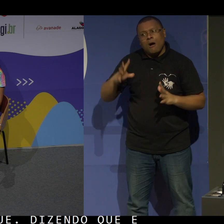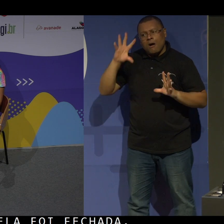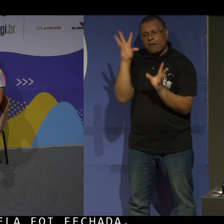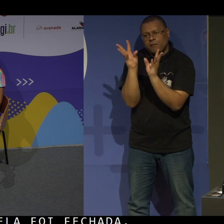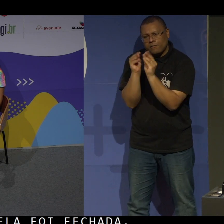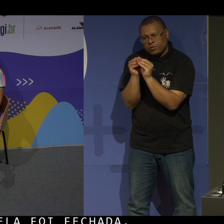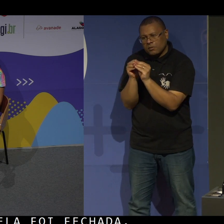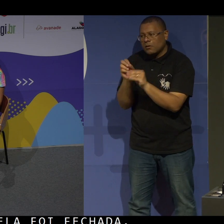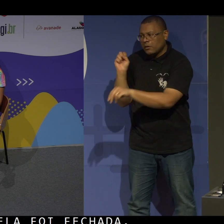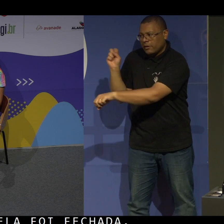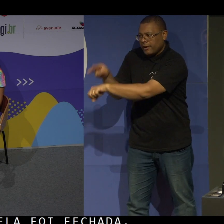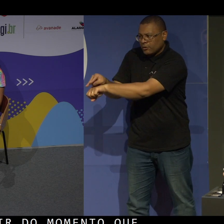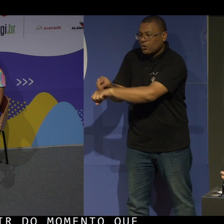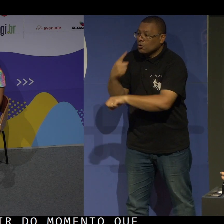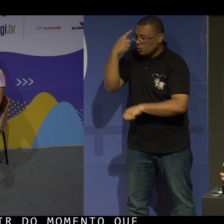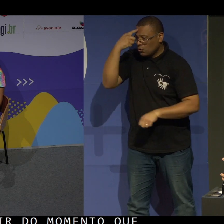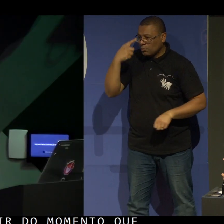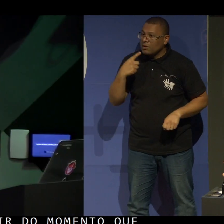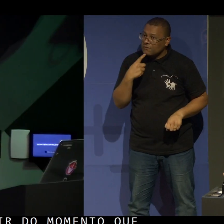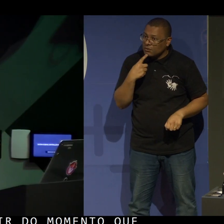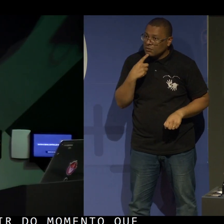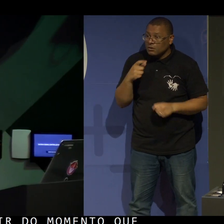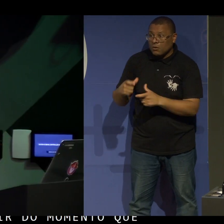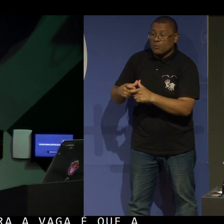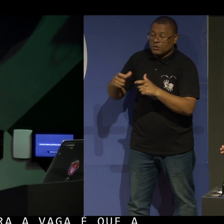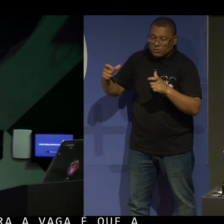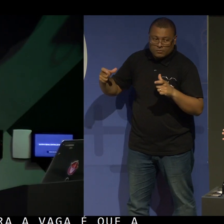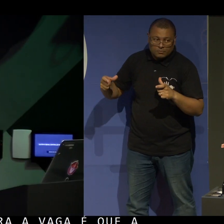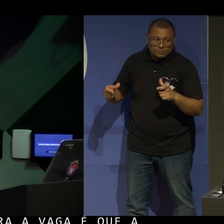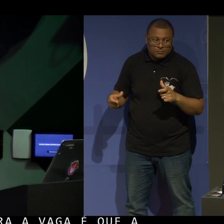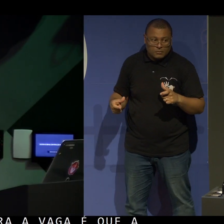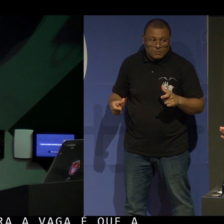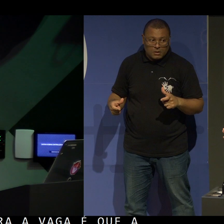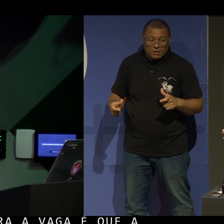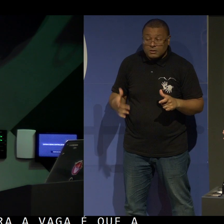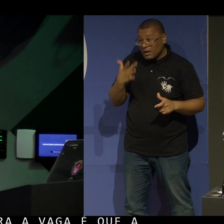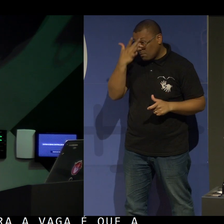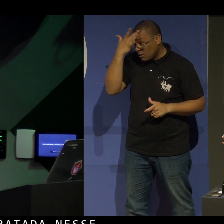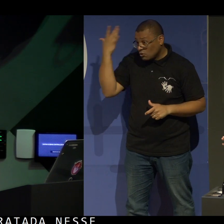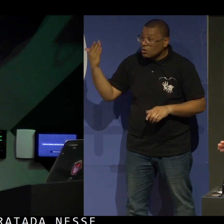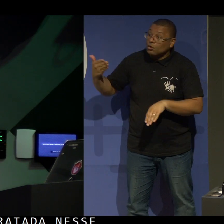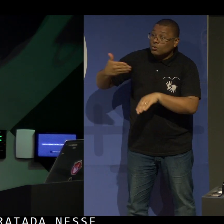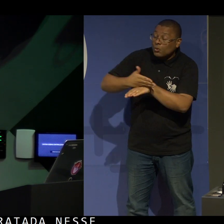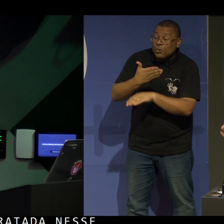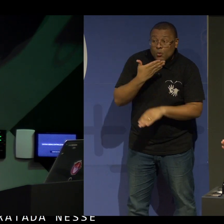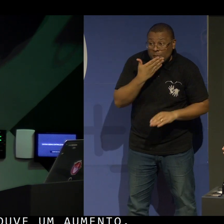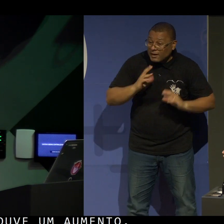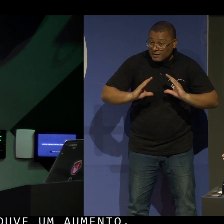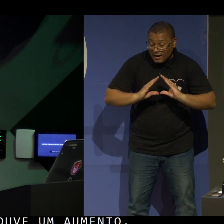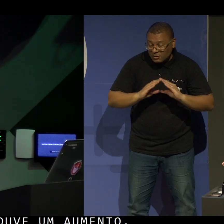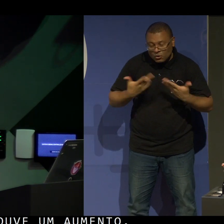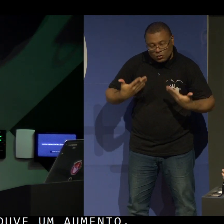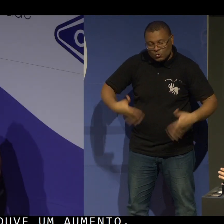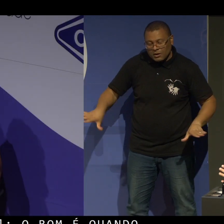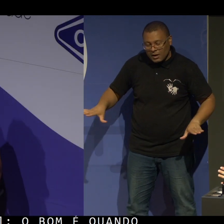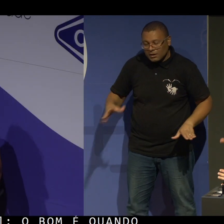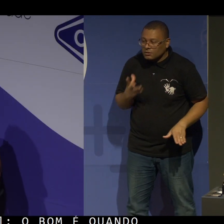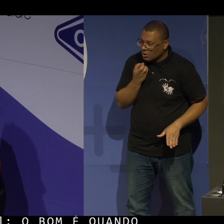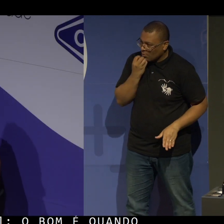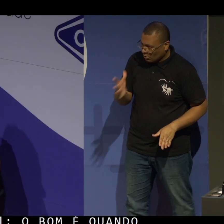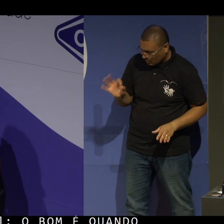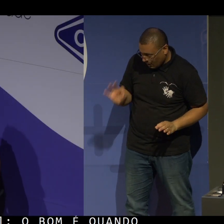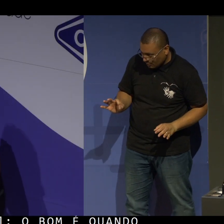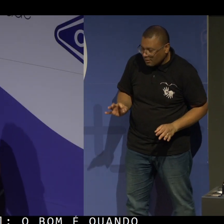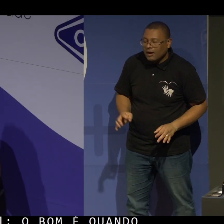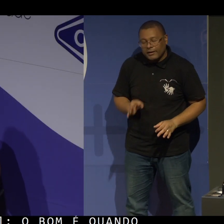foi contratada neste perfil. Então, teve um aumento. O bom é quando essa pessoa não aparece mais na carta pedindo emprego, porque ela está colocada, não Efectamente. Isso que é o ideal.